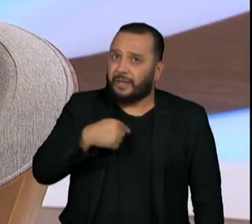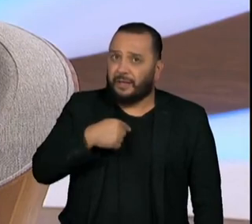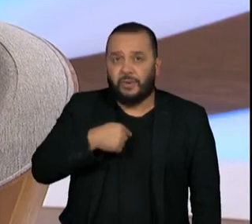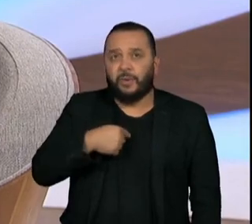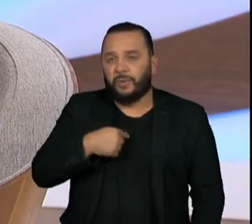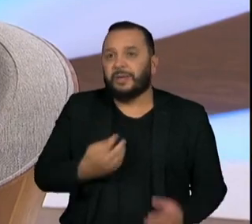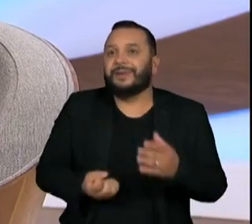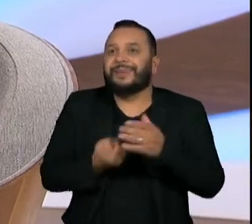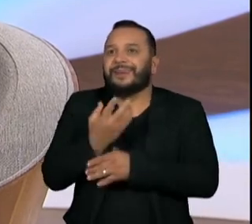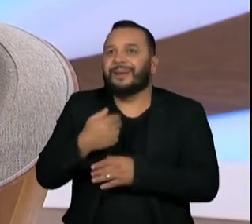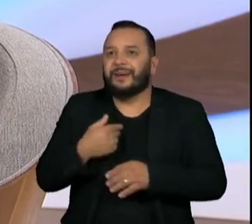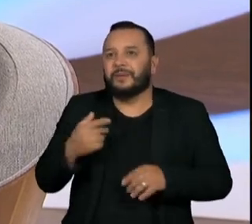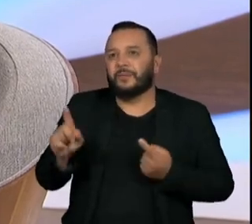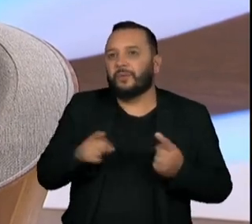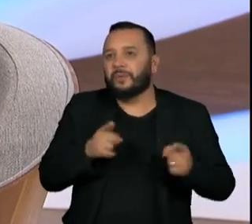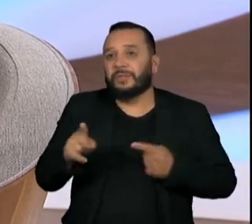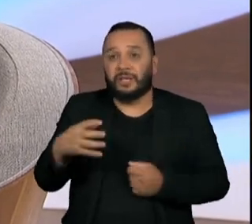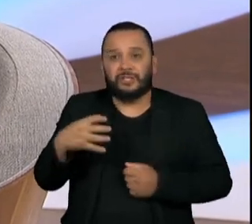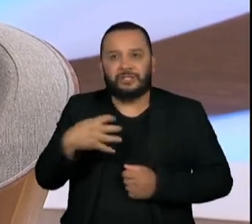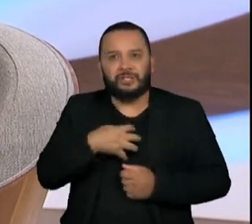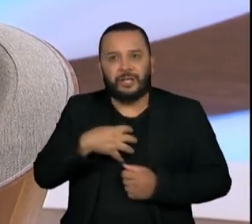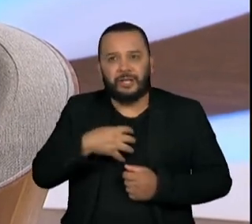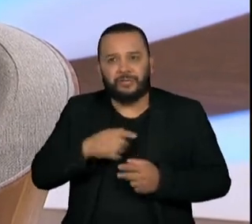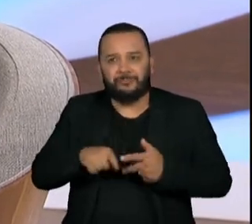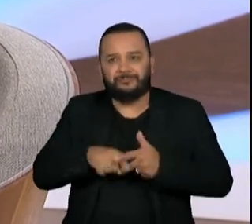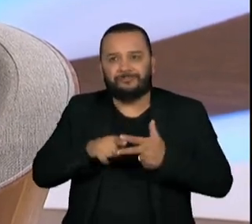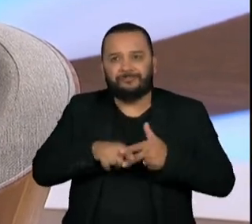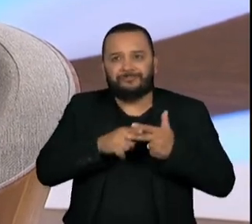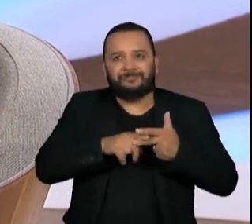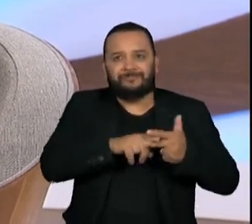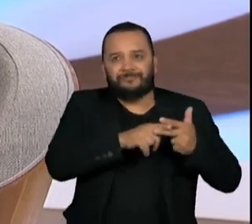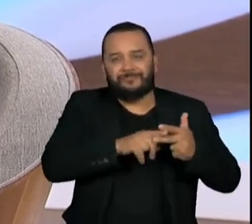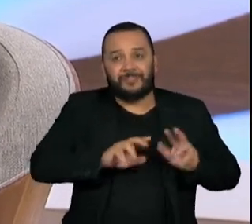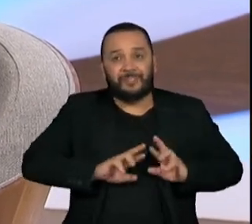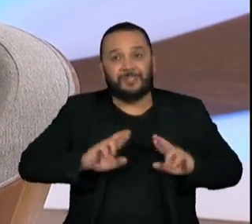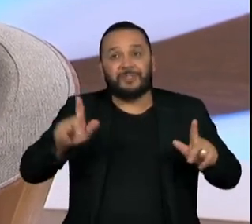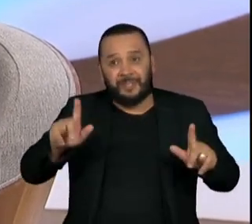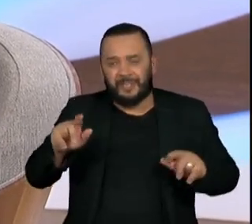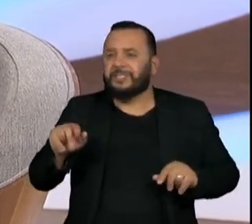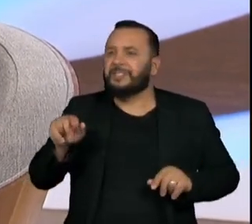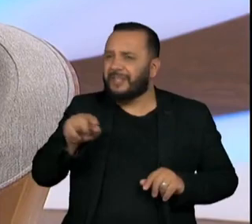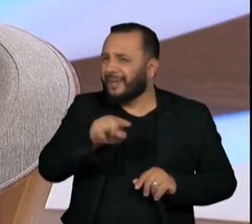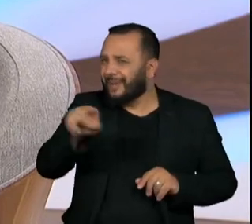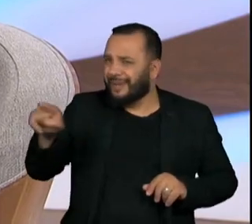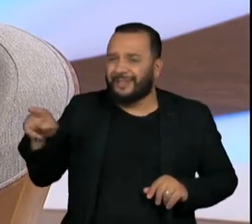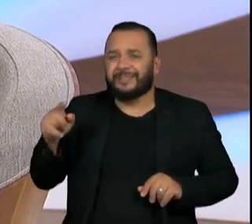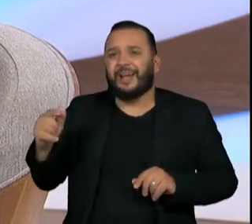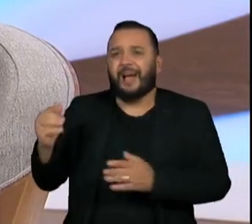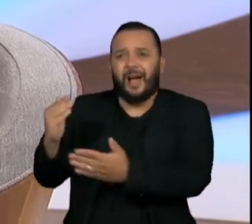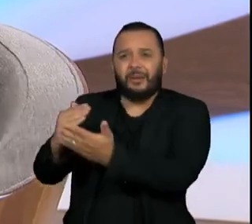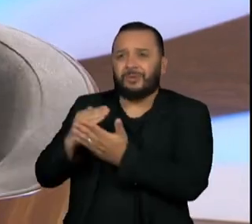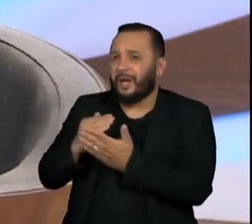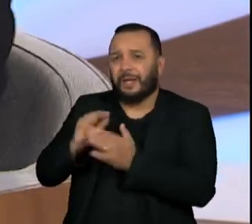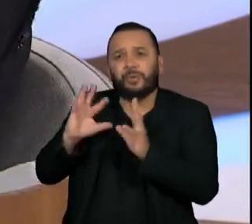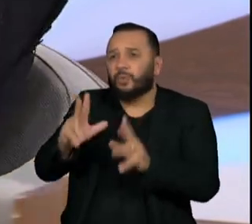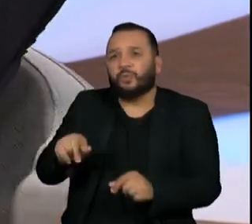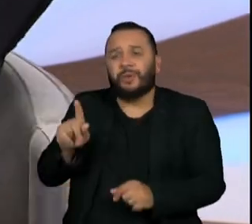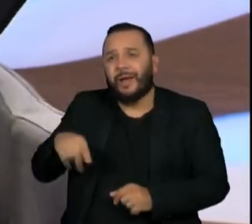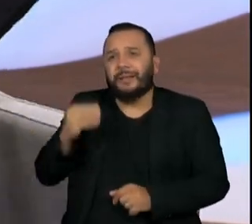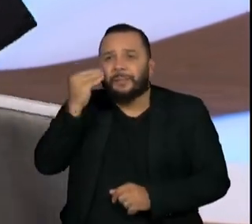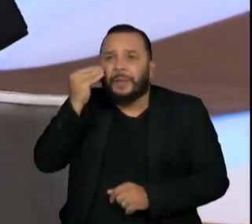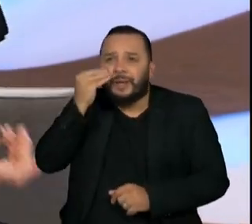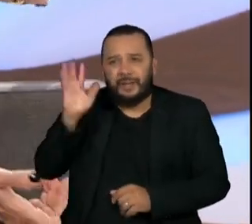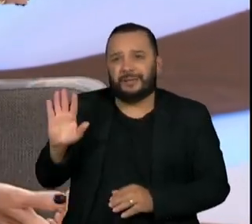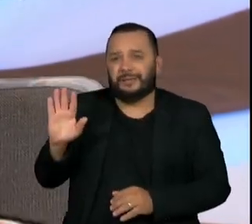fui encontrando um jeito diferente de fazer isso. E os técnicos ajudaram muito, os músicos muito, gente, era tudo experimental, tudo